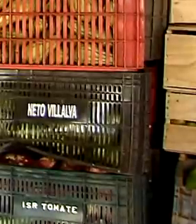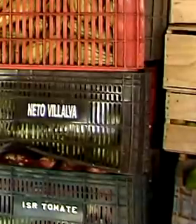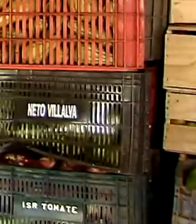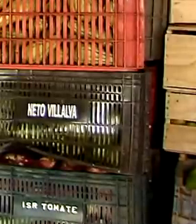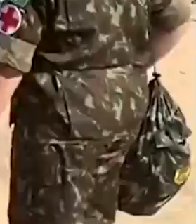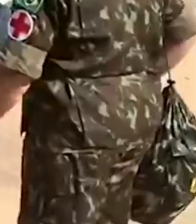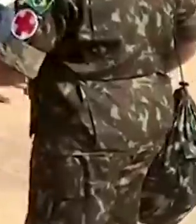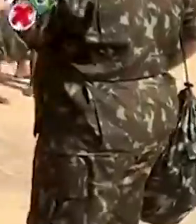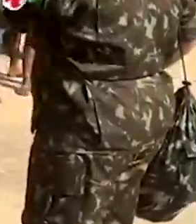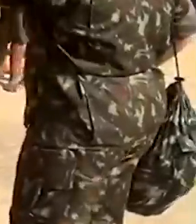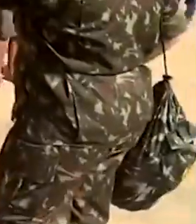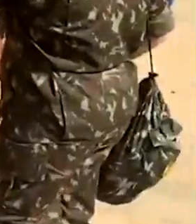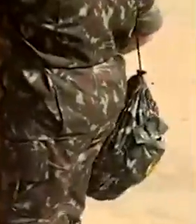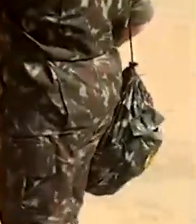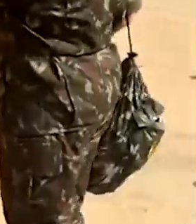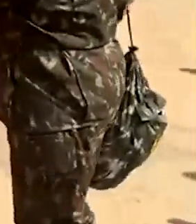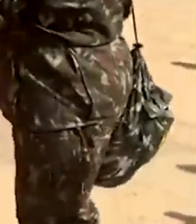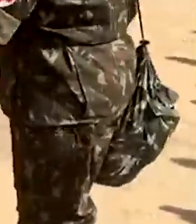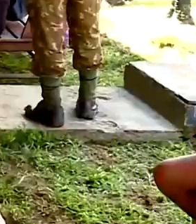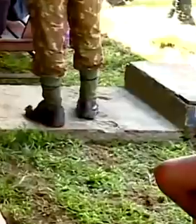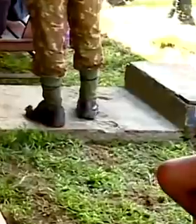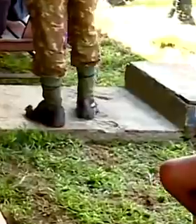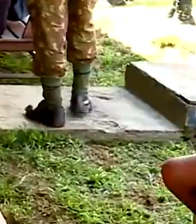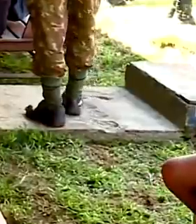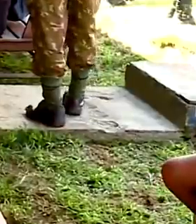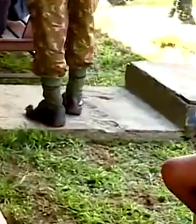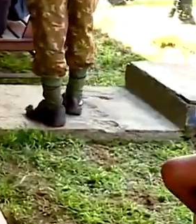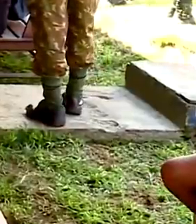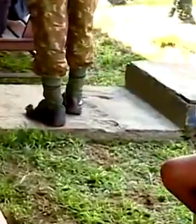Transcrição Transcrição e Legendas Pedro Negri